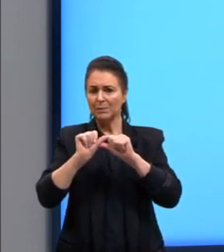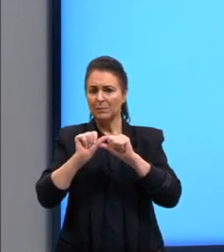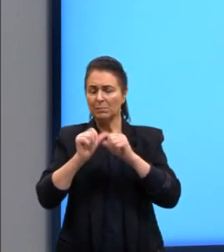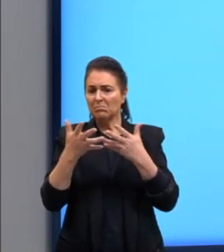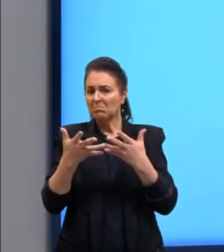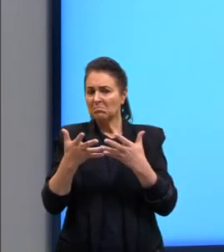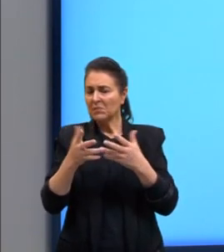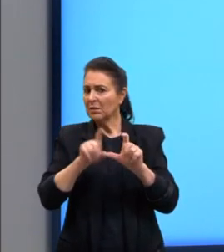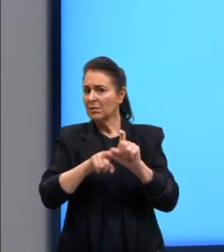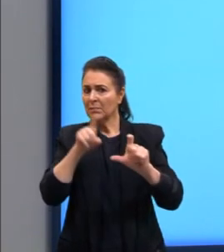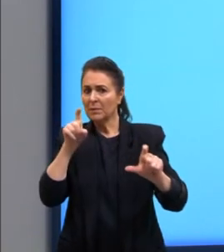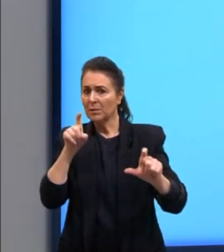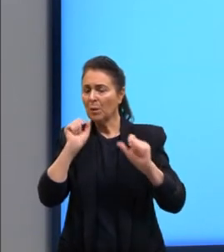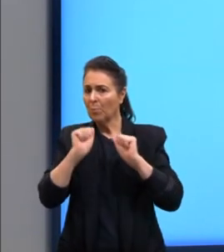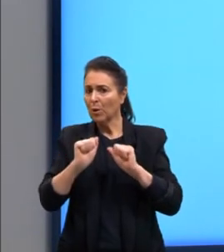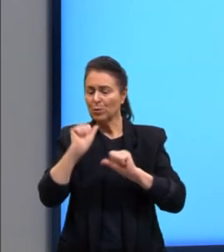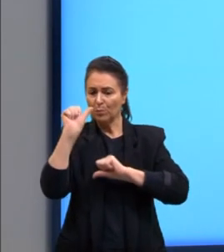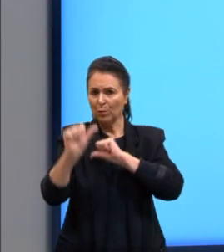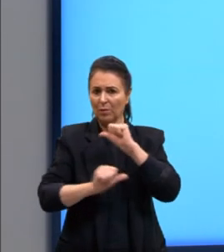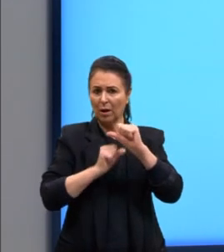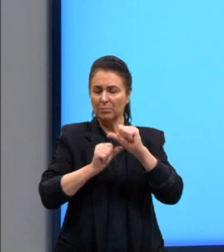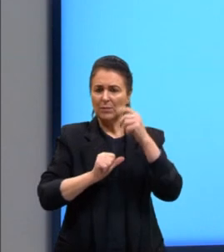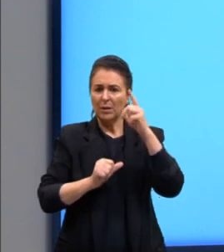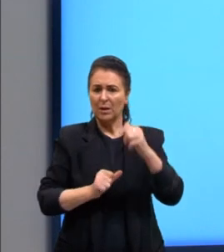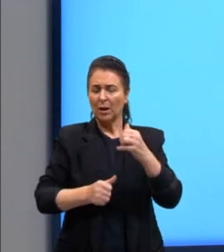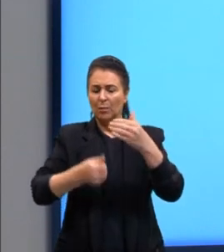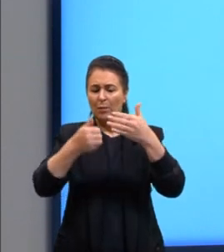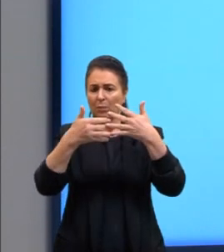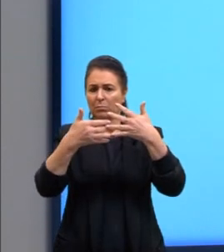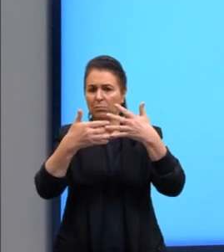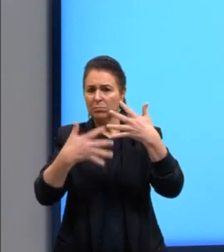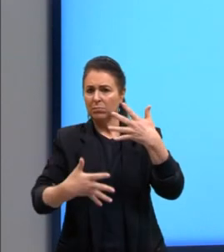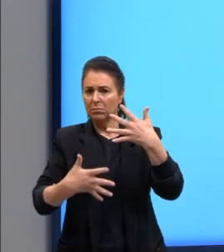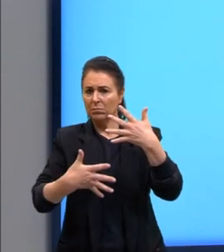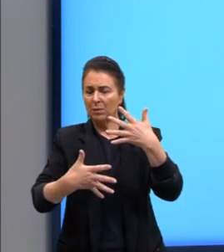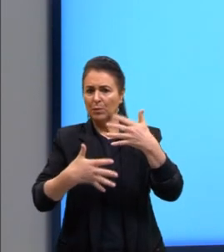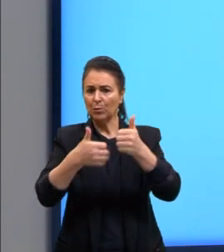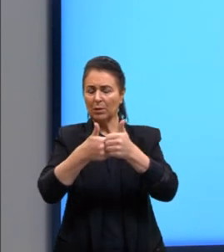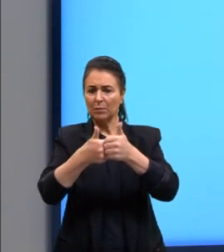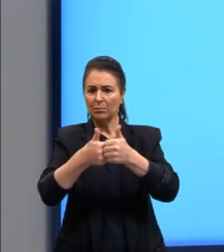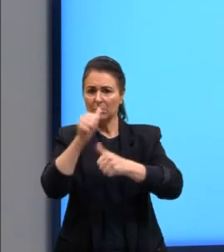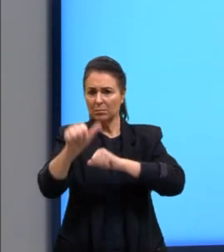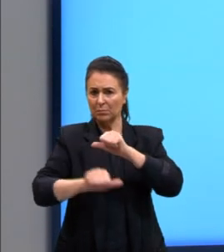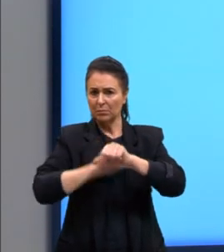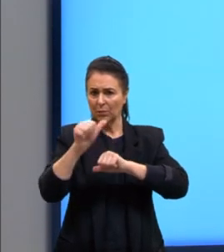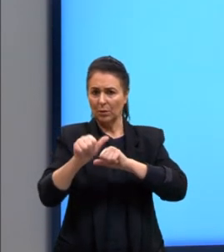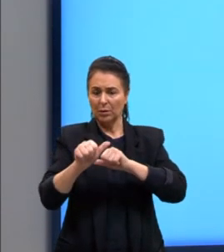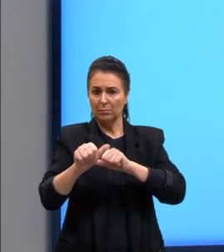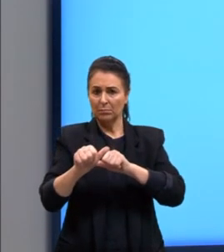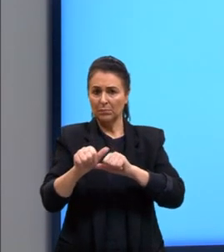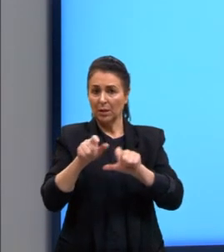pode ocorrer uma mutação aqui ou aqui, independente de cada trinca, certo?